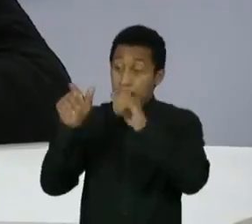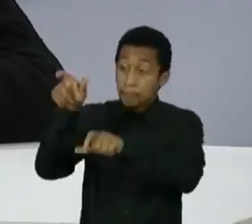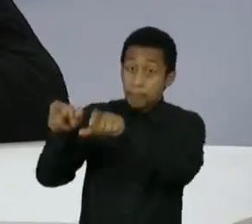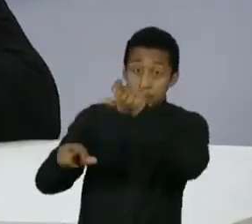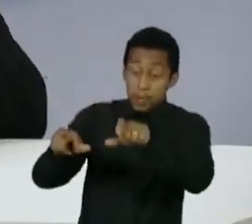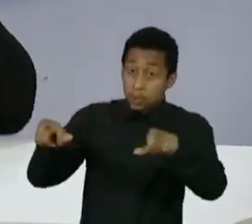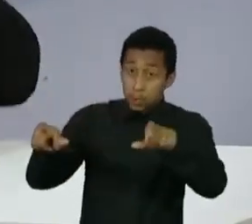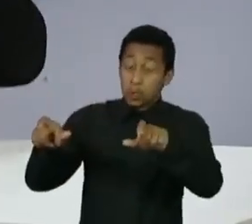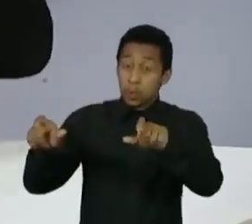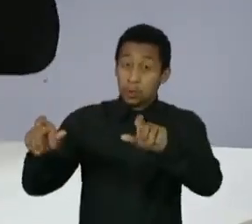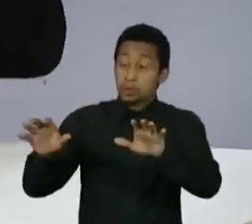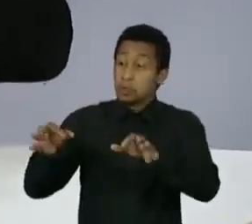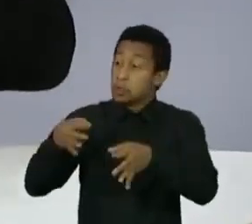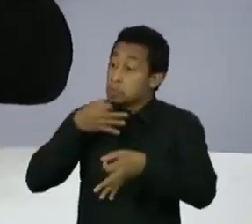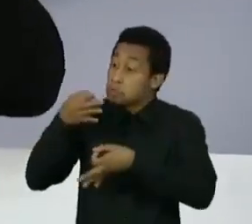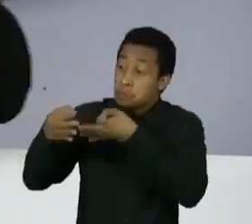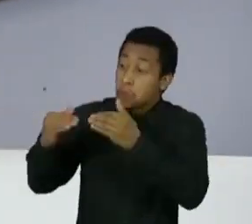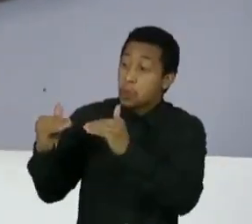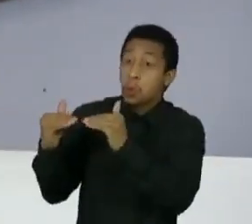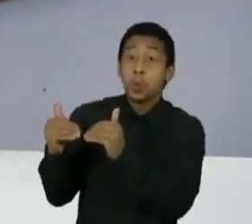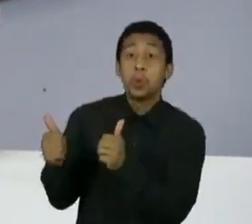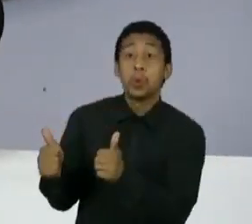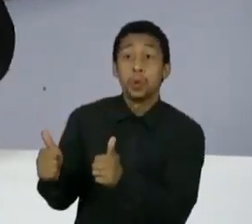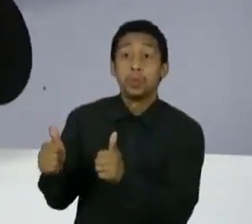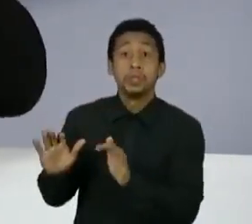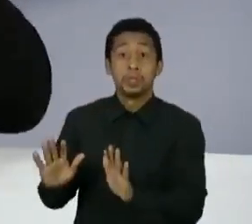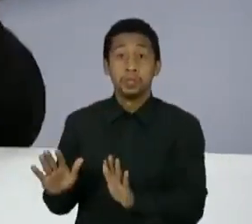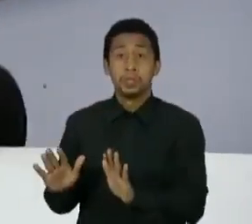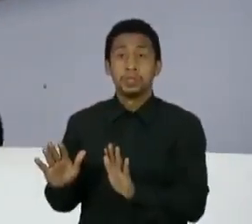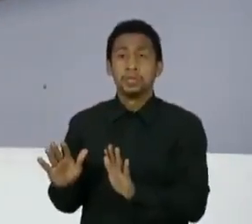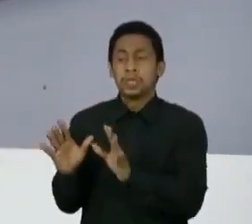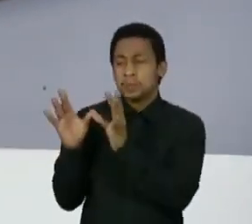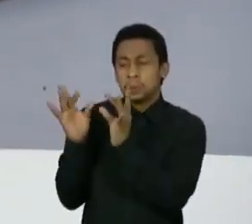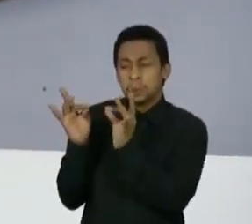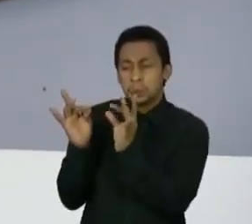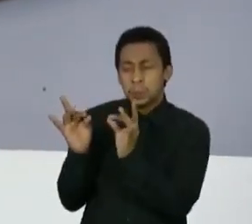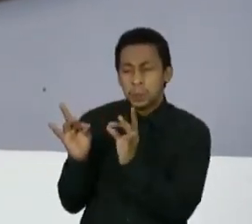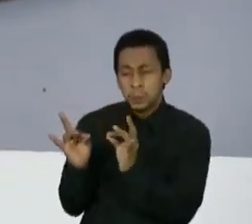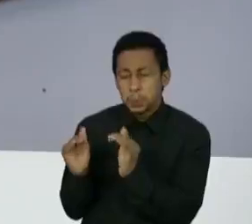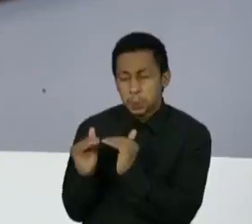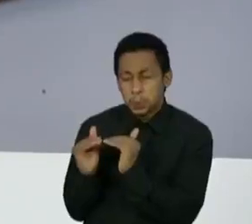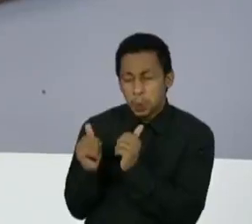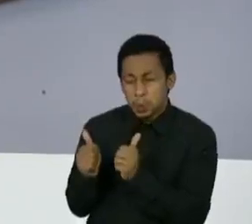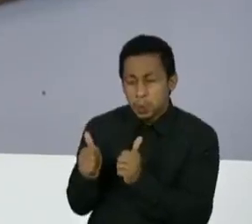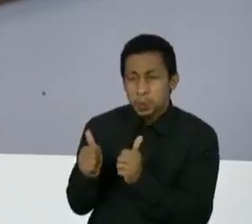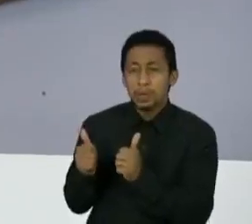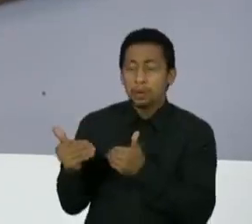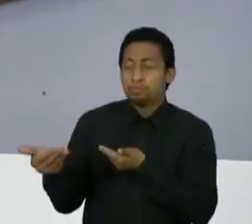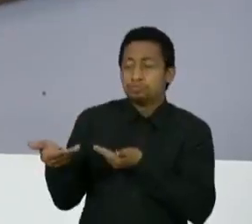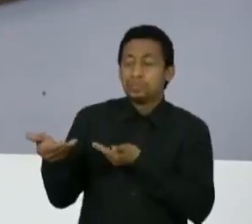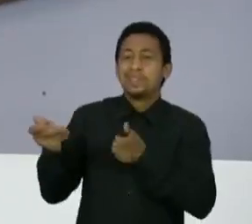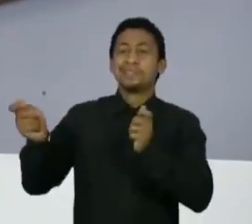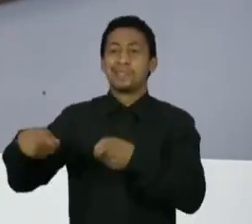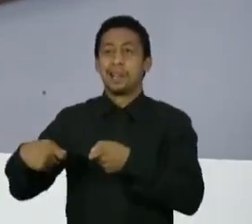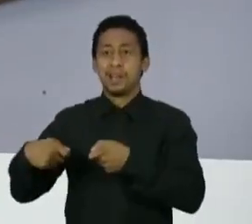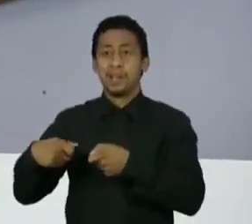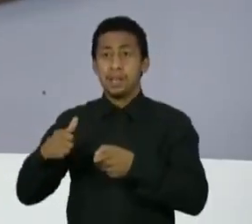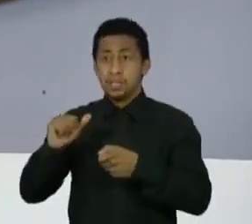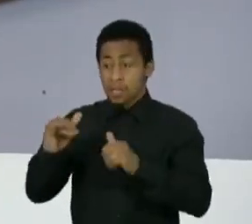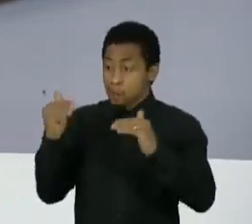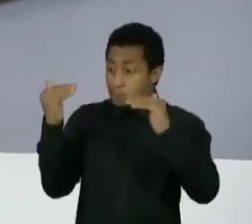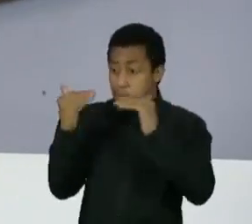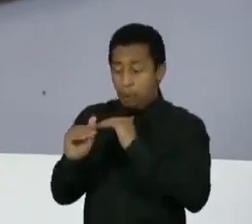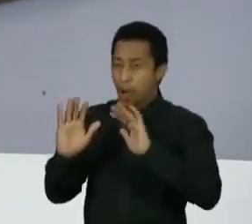você, não em contornos, não, que se identifica nos mínimos contornos. Muitas vezes a gente se depara com a